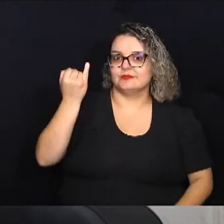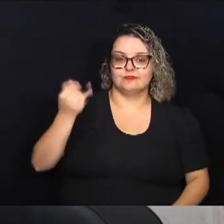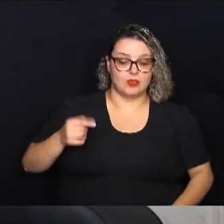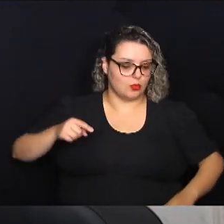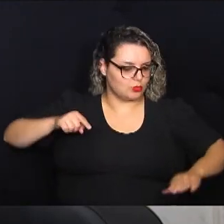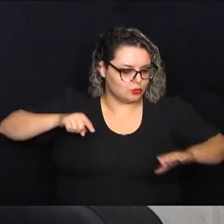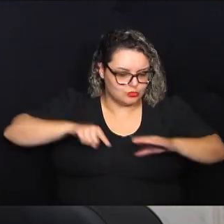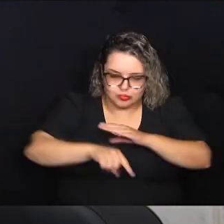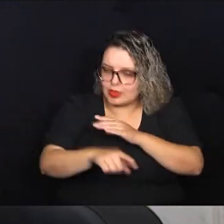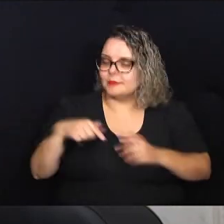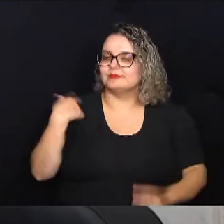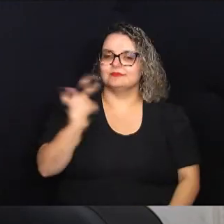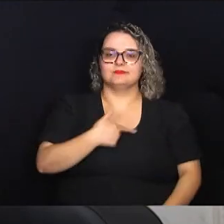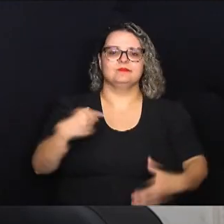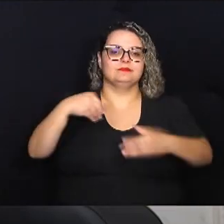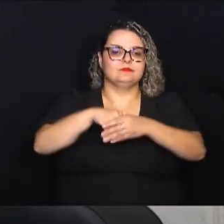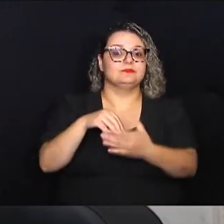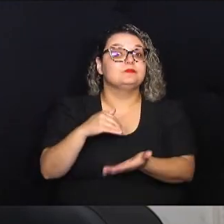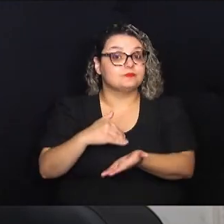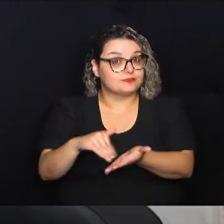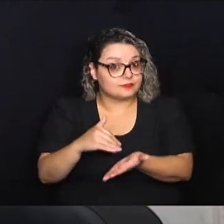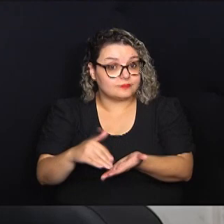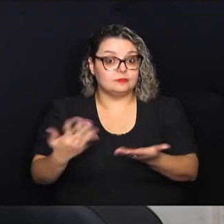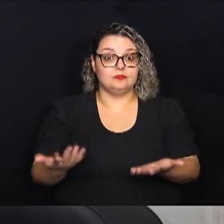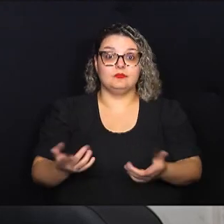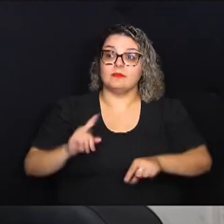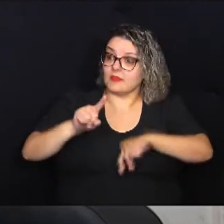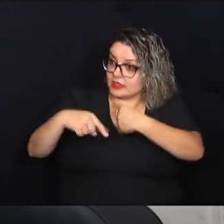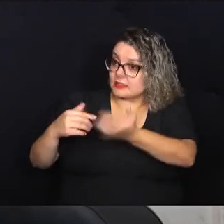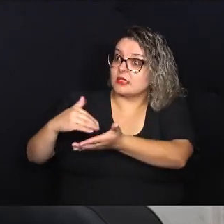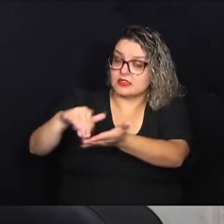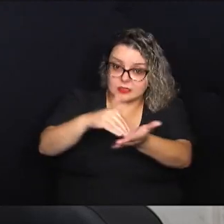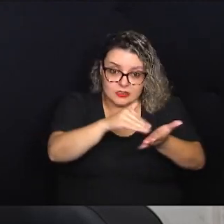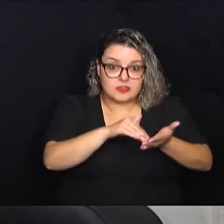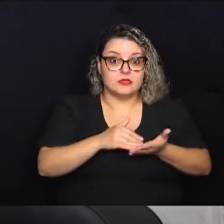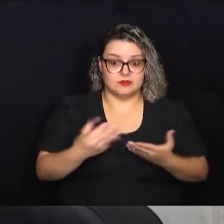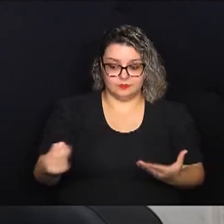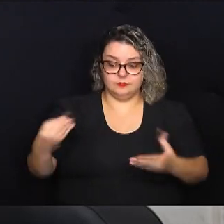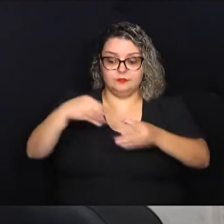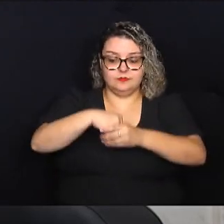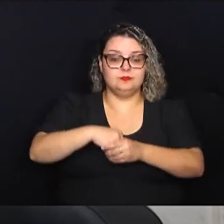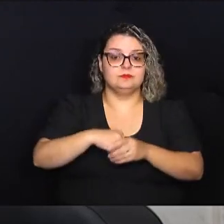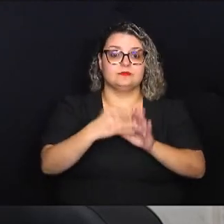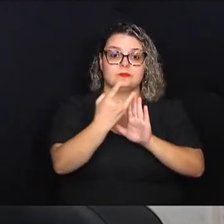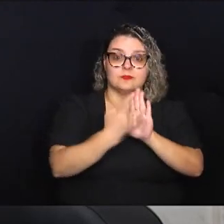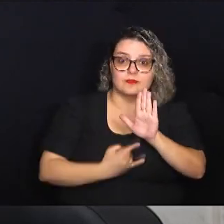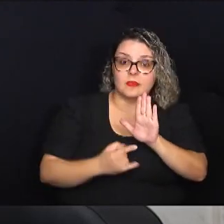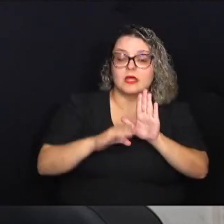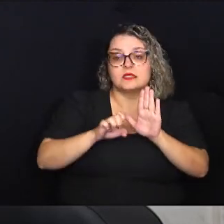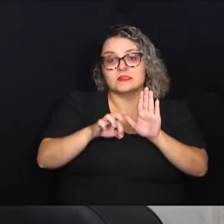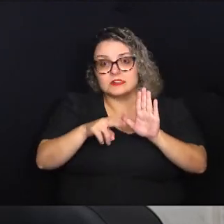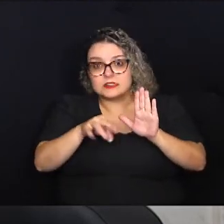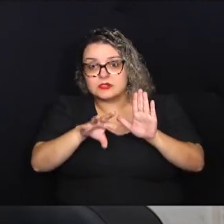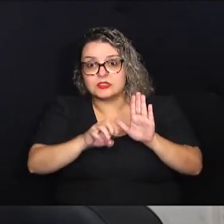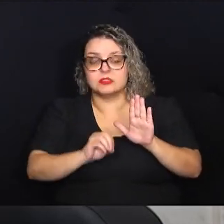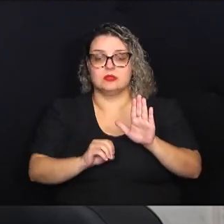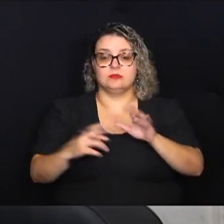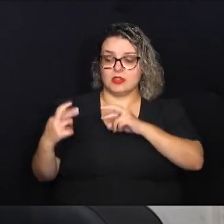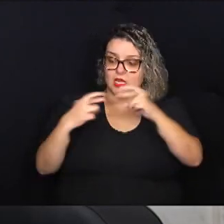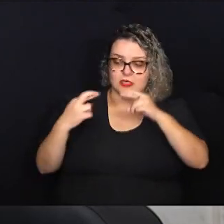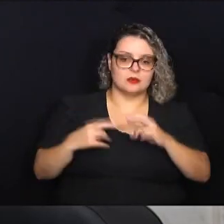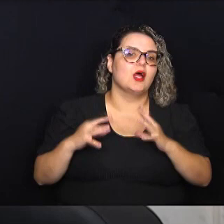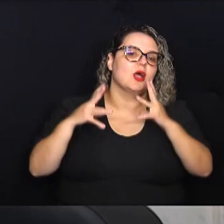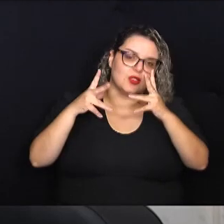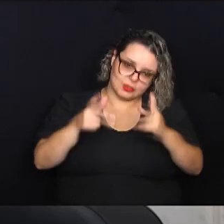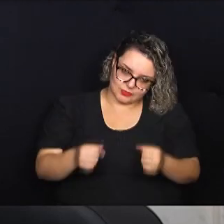avanço para nós dentro da Secretaria e das demais secretarias que compõem a certidão de uso do solo, nas análises totalmente